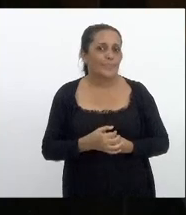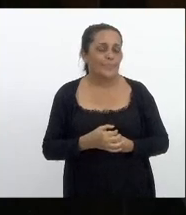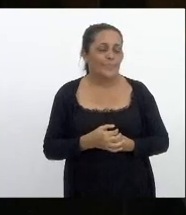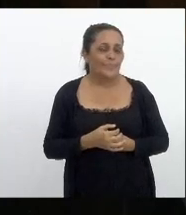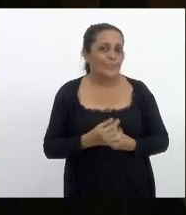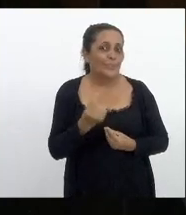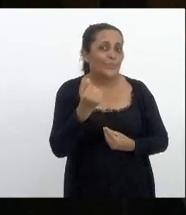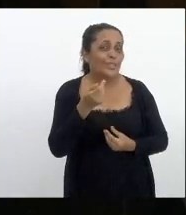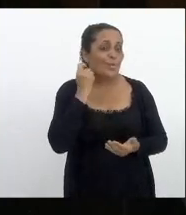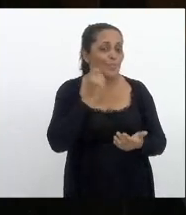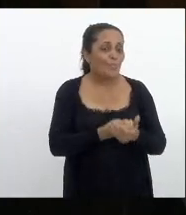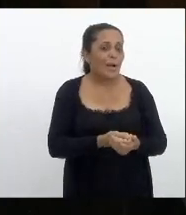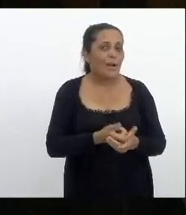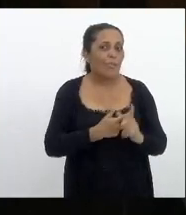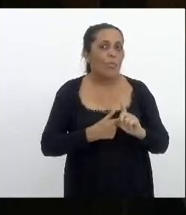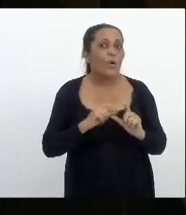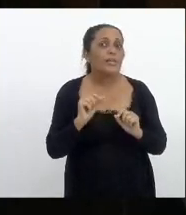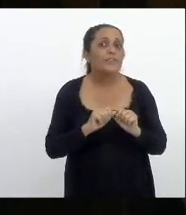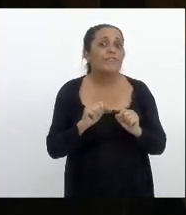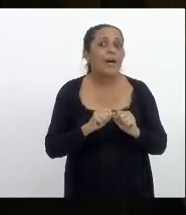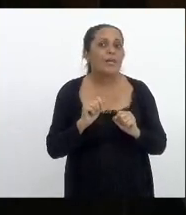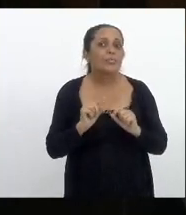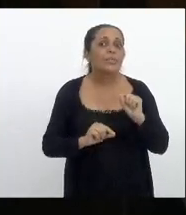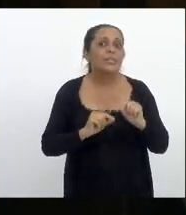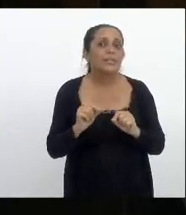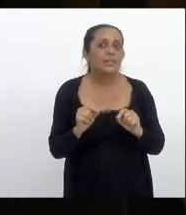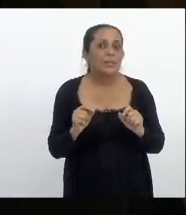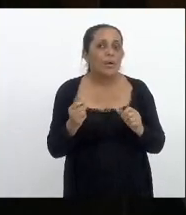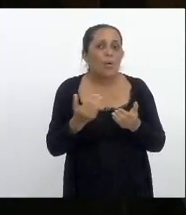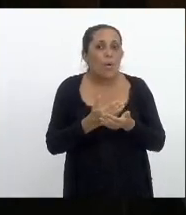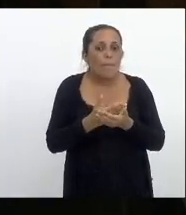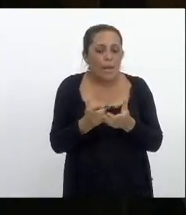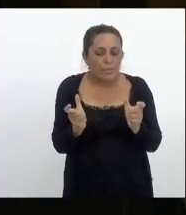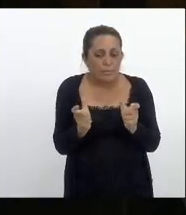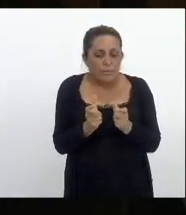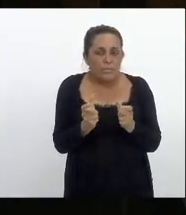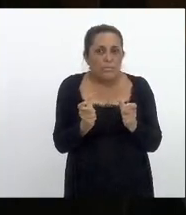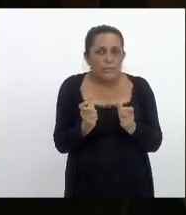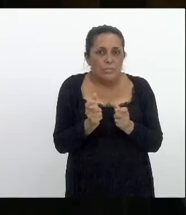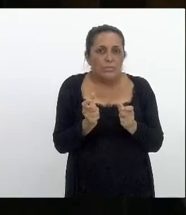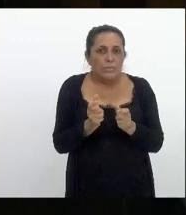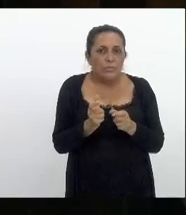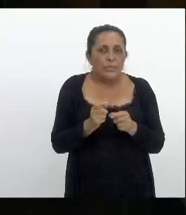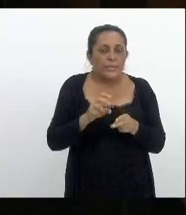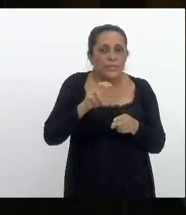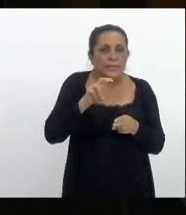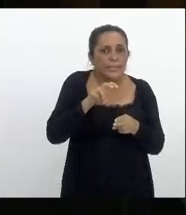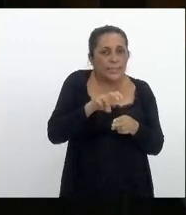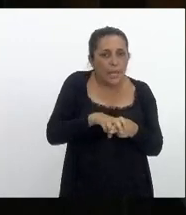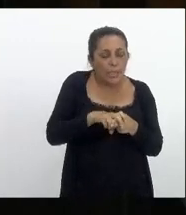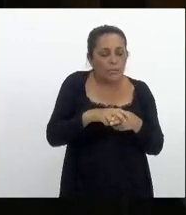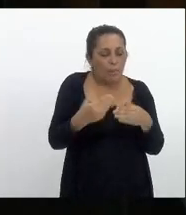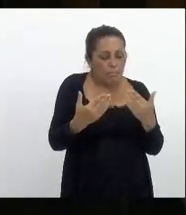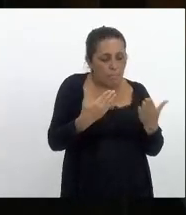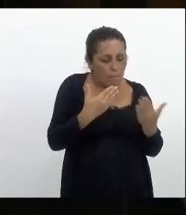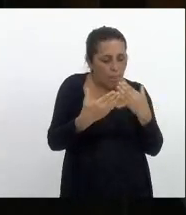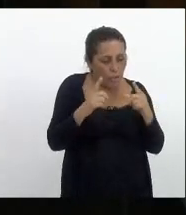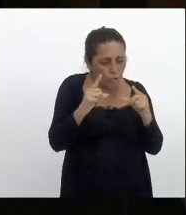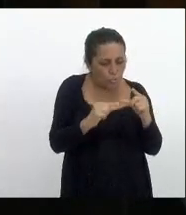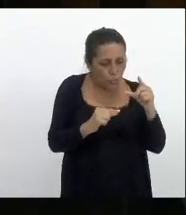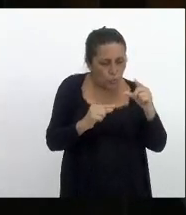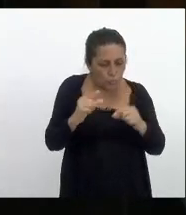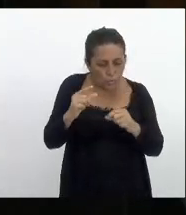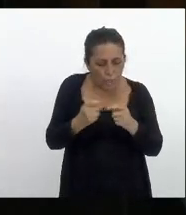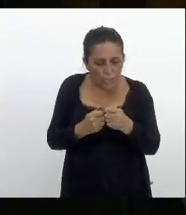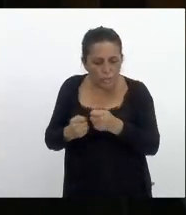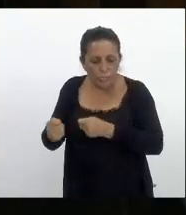apertam o que que você faz você enxuga você senta e vê o que você pode cortar você tenta administrar